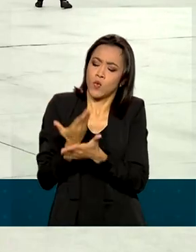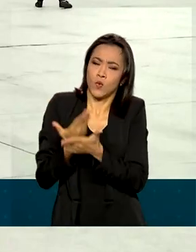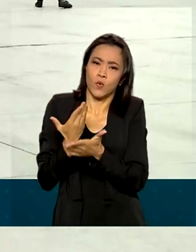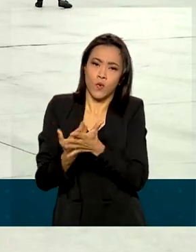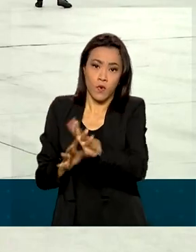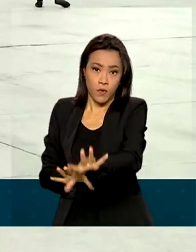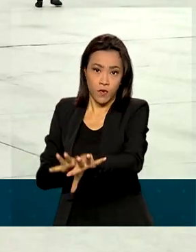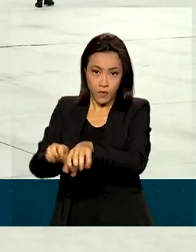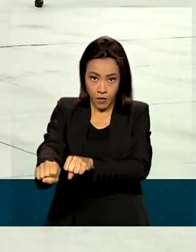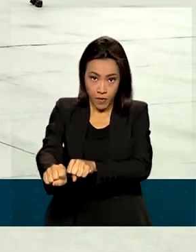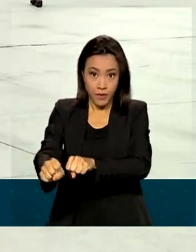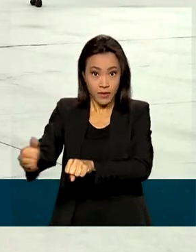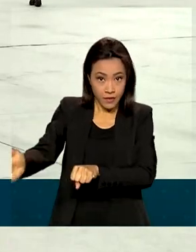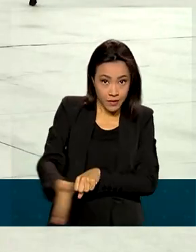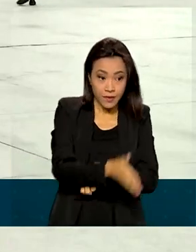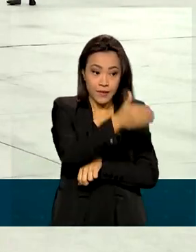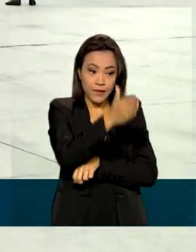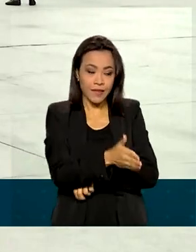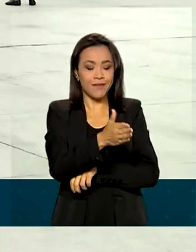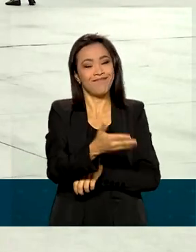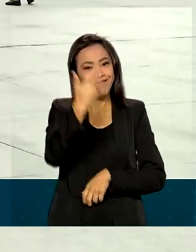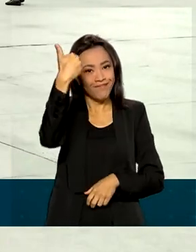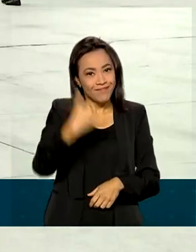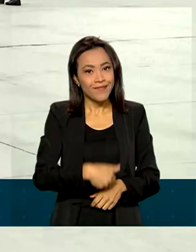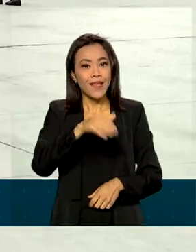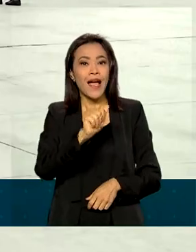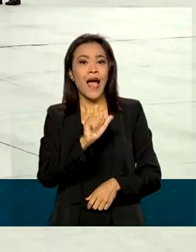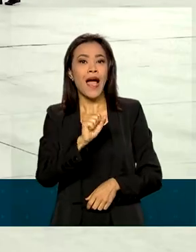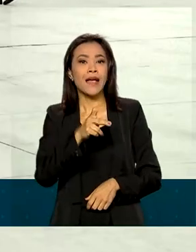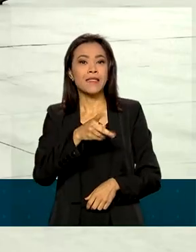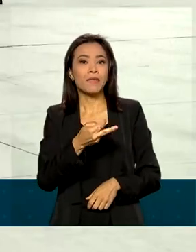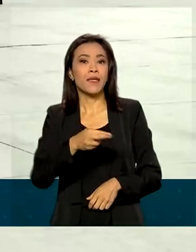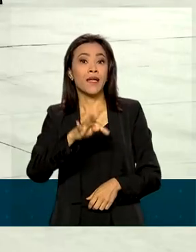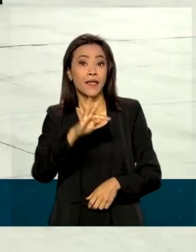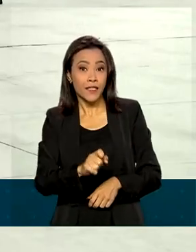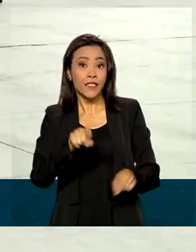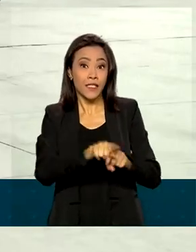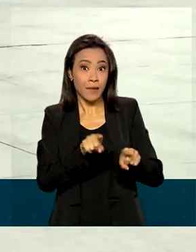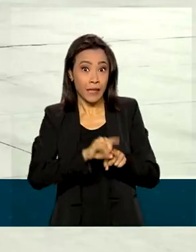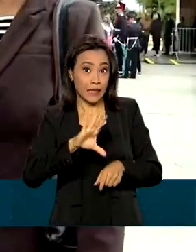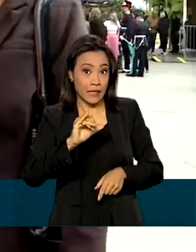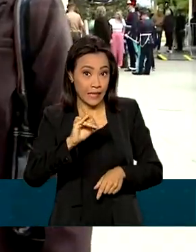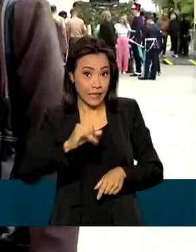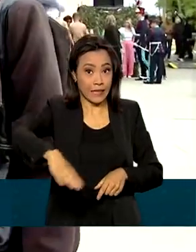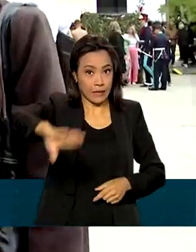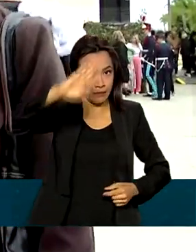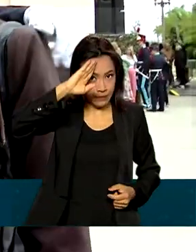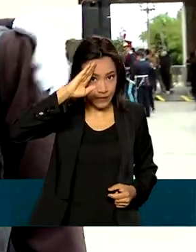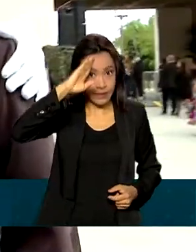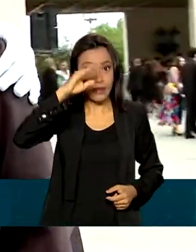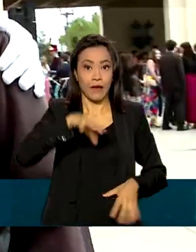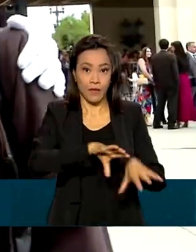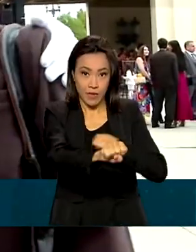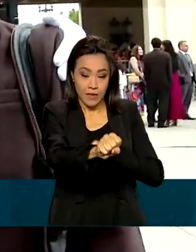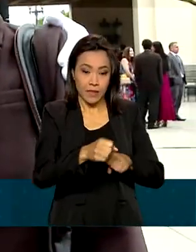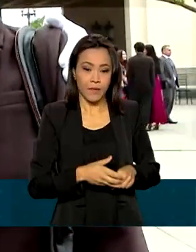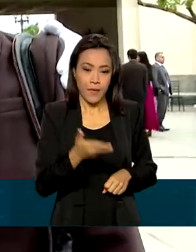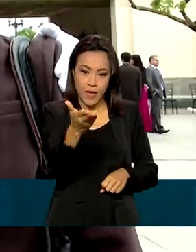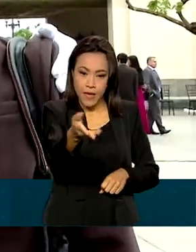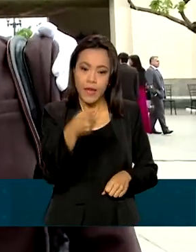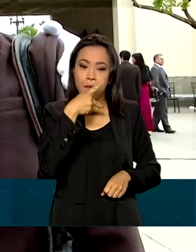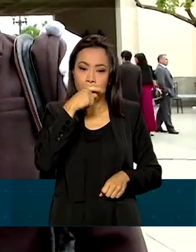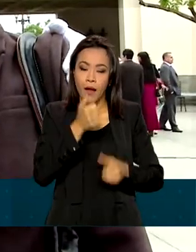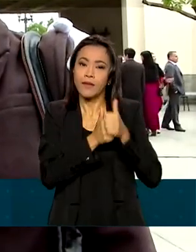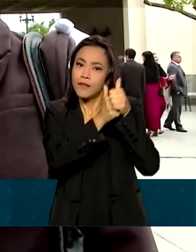AMAN e saem aspirantes oficiais e graduados em ciências militares. Alan seguiu os passos do